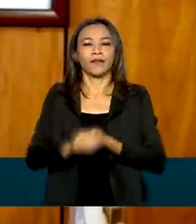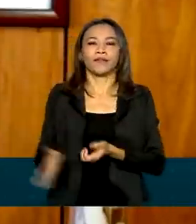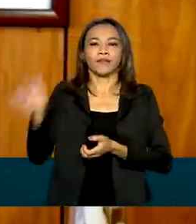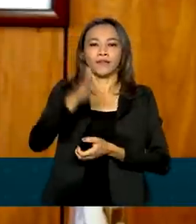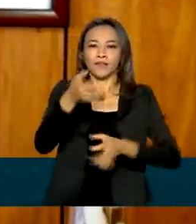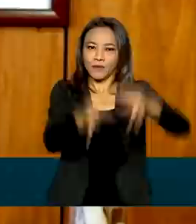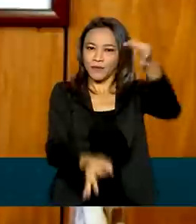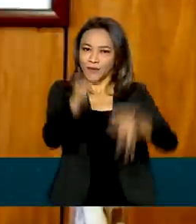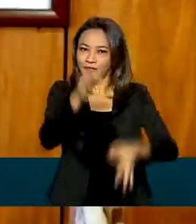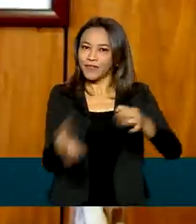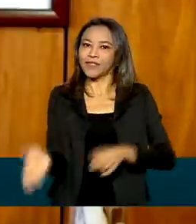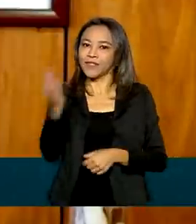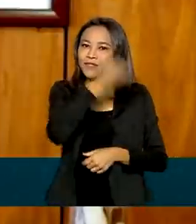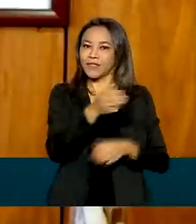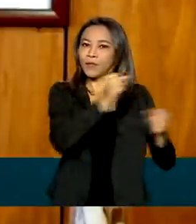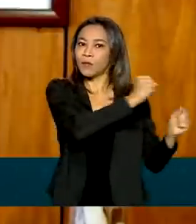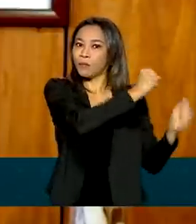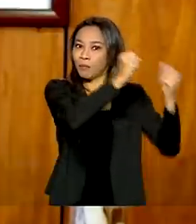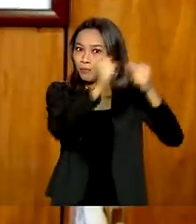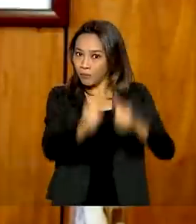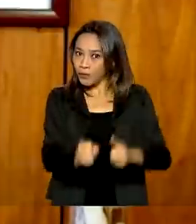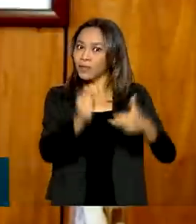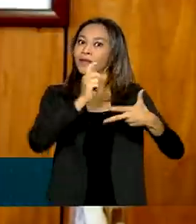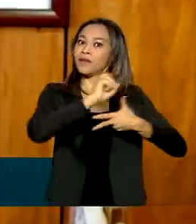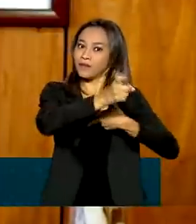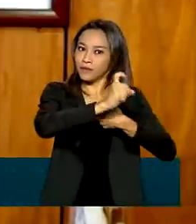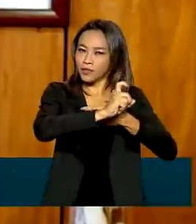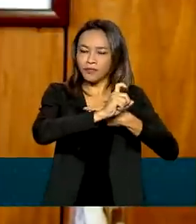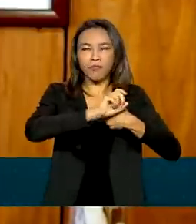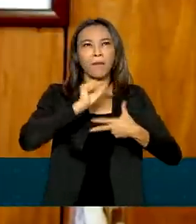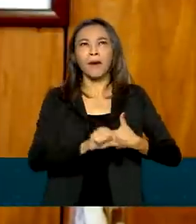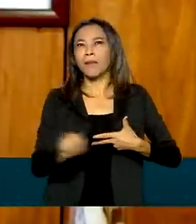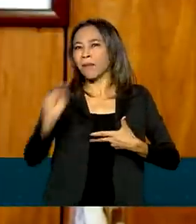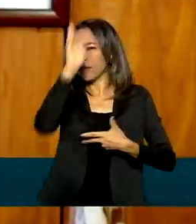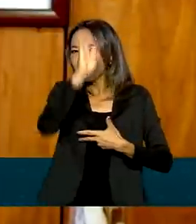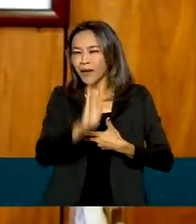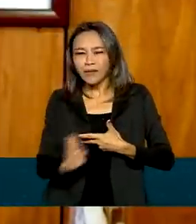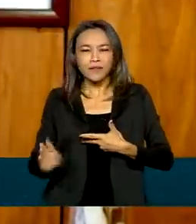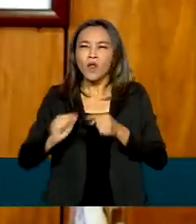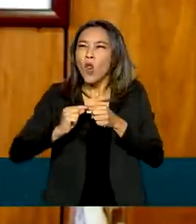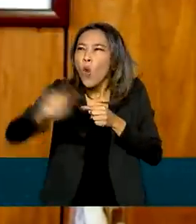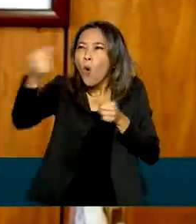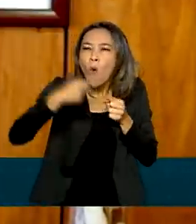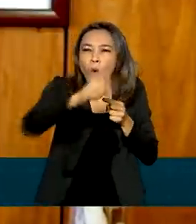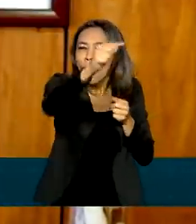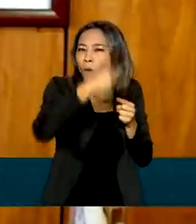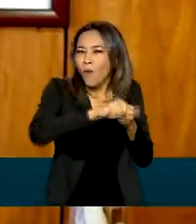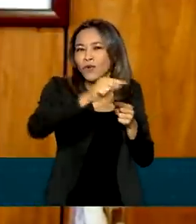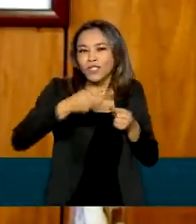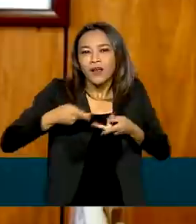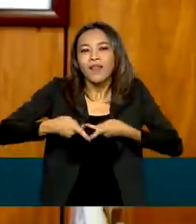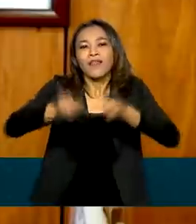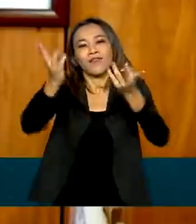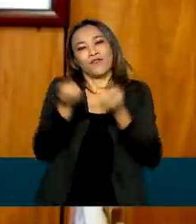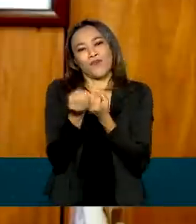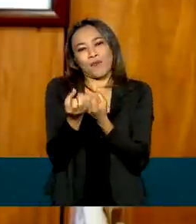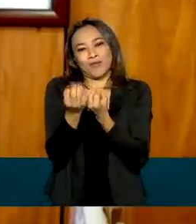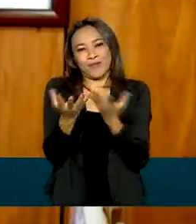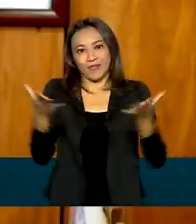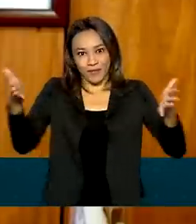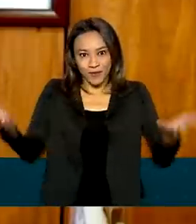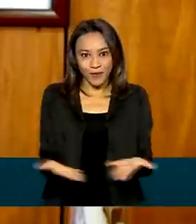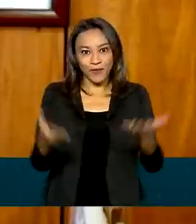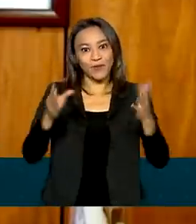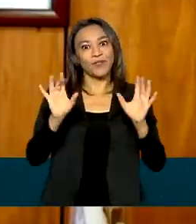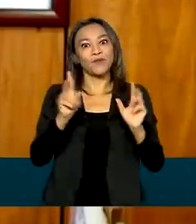do Executivo, para todos os lugares do Brasil, por mais remoto que seja. Então, é dia muito especial e eu quero parabenizar,